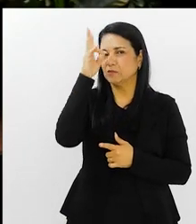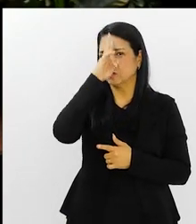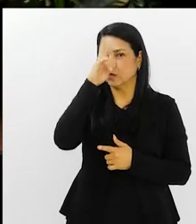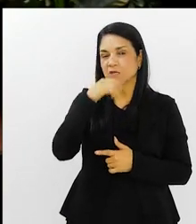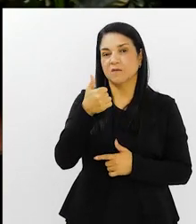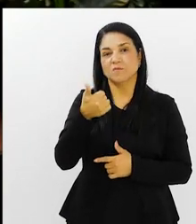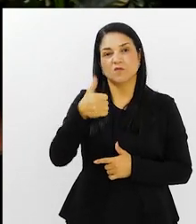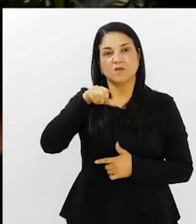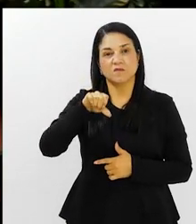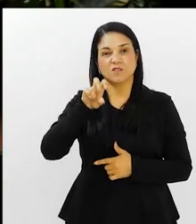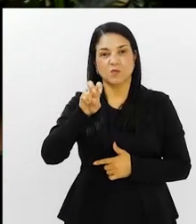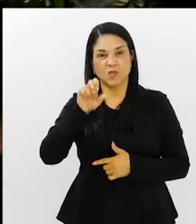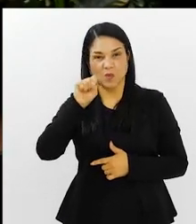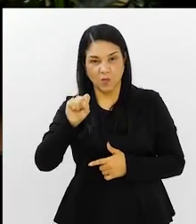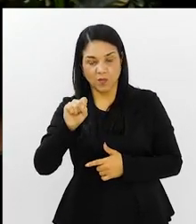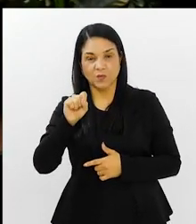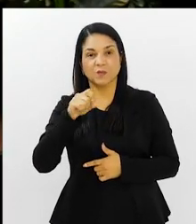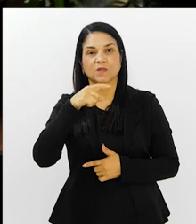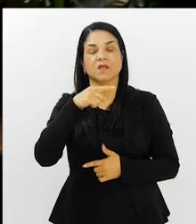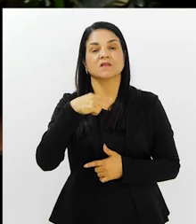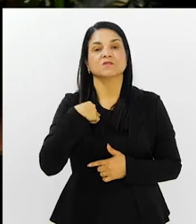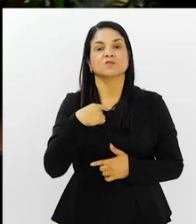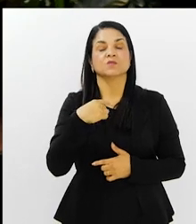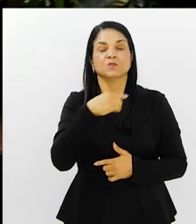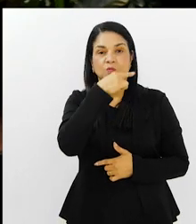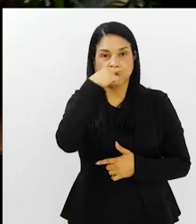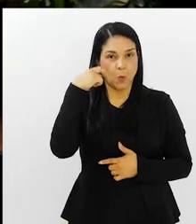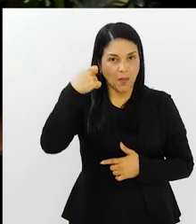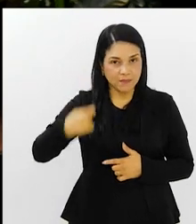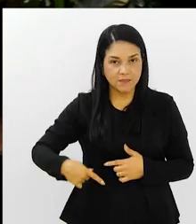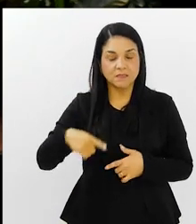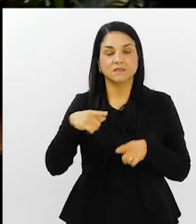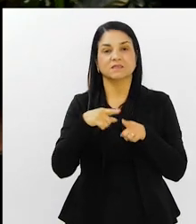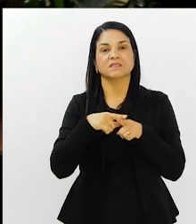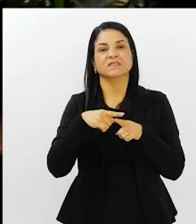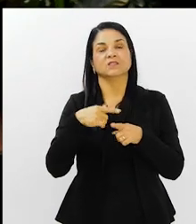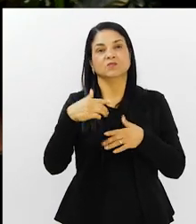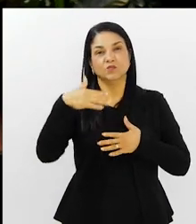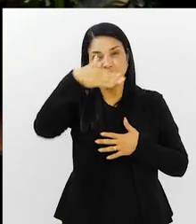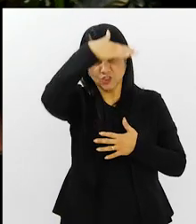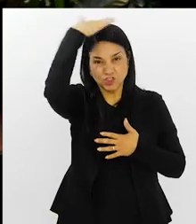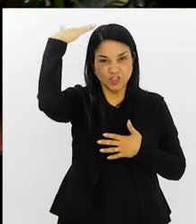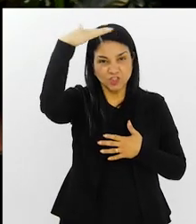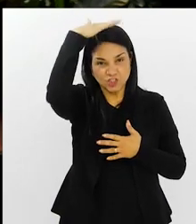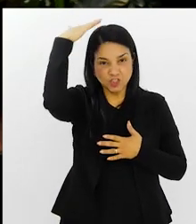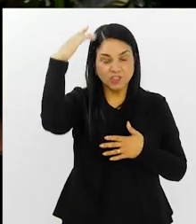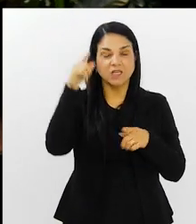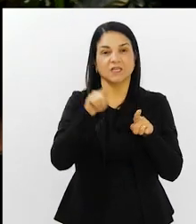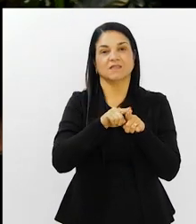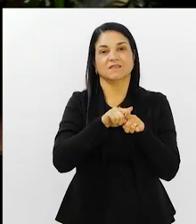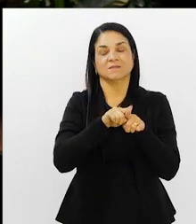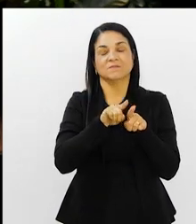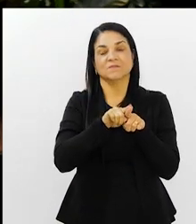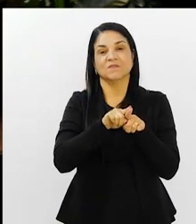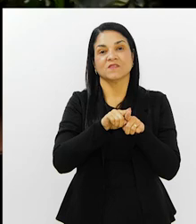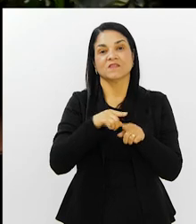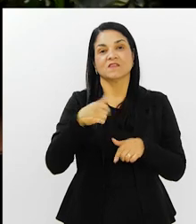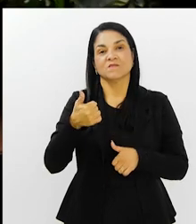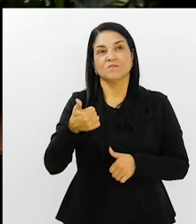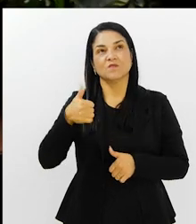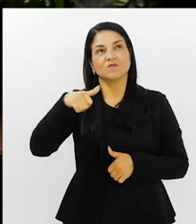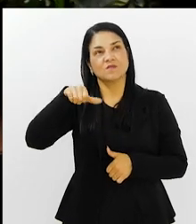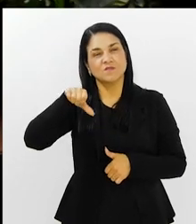viu 58 na Suécia, quem viu 62 no Chile, quem viu 70 no México, depois 94